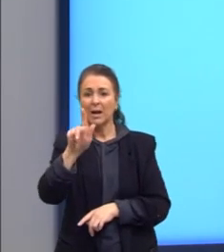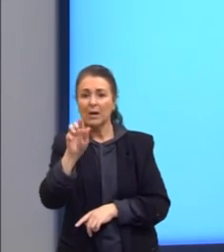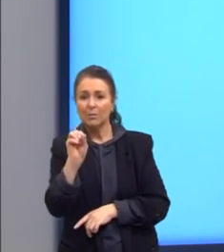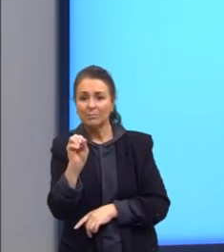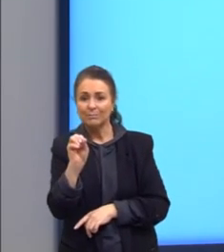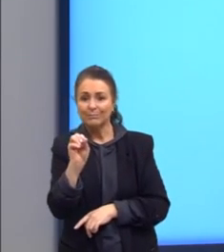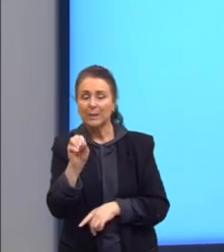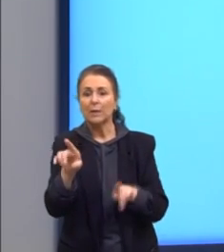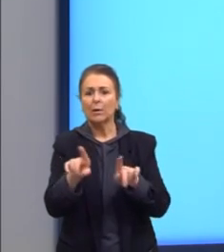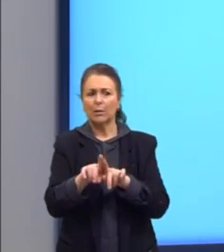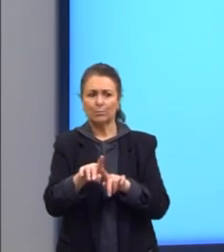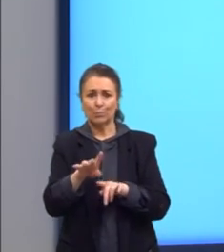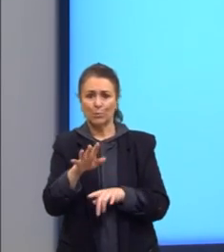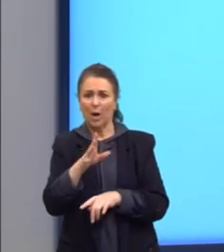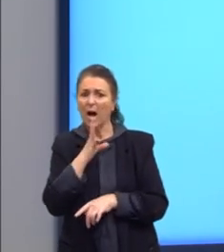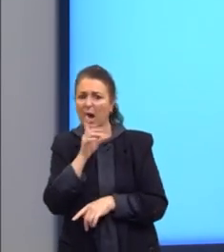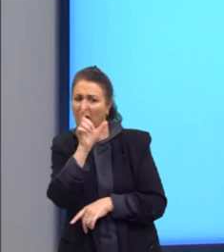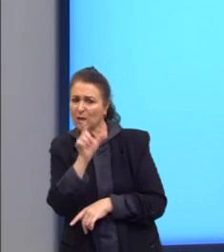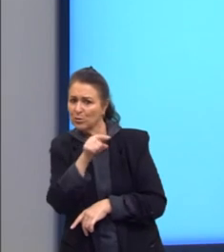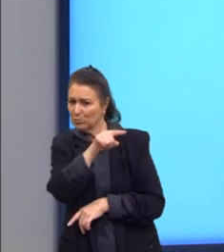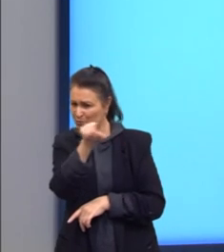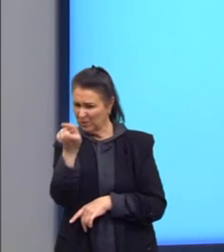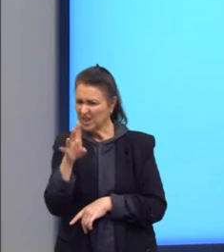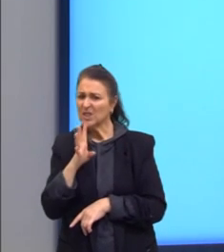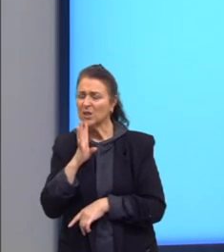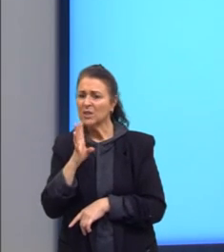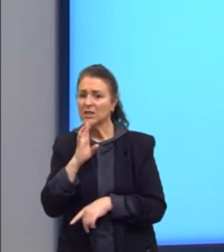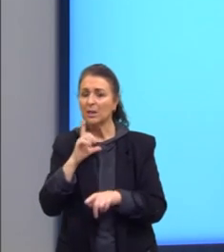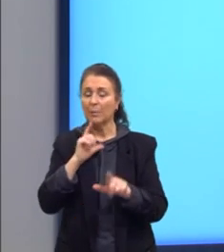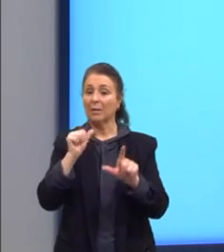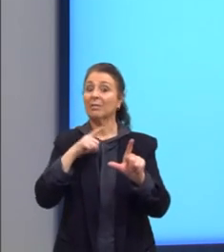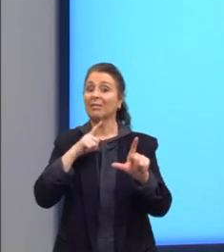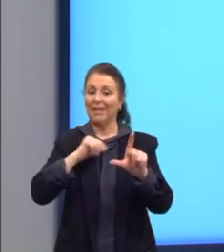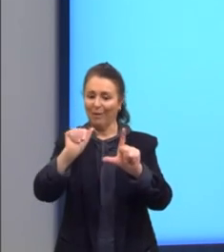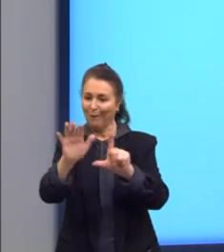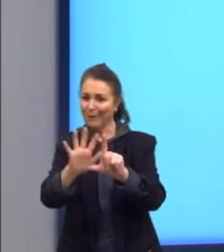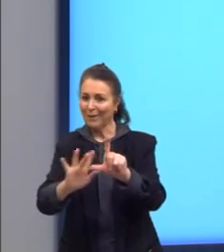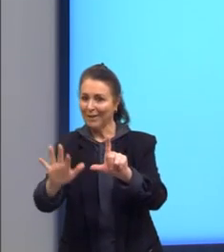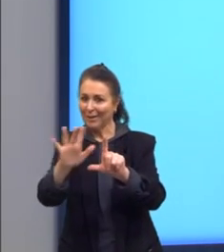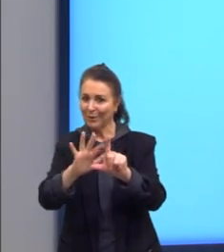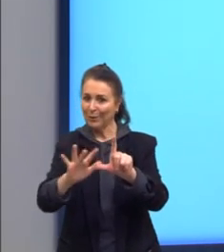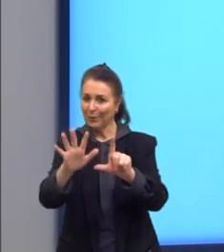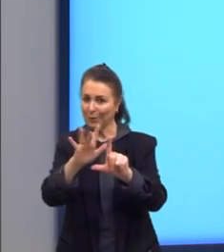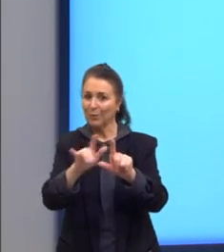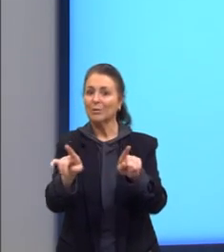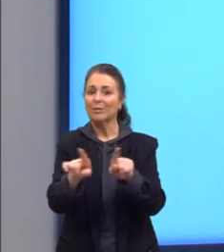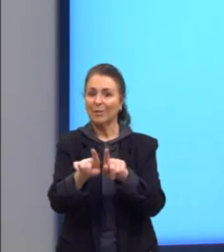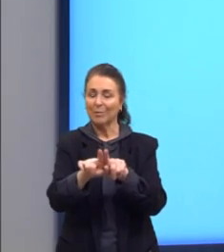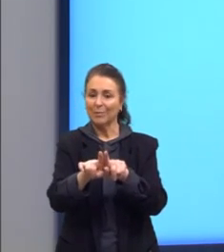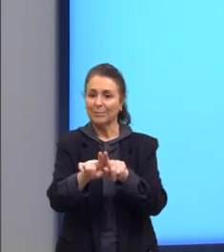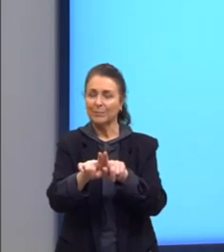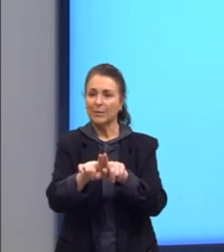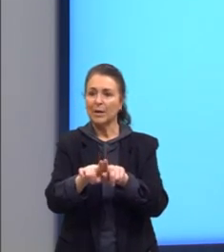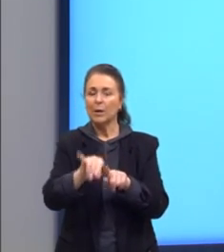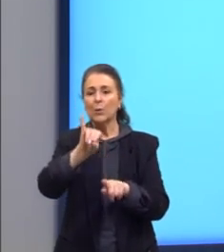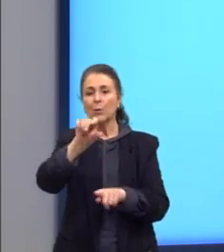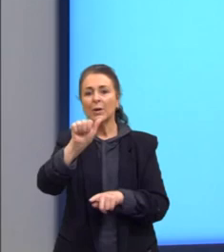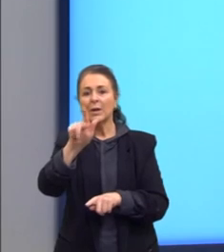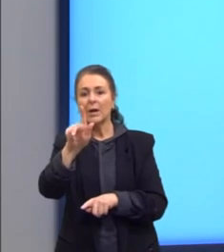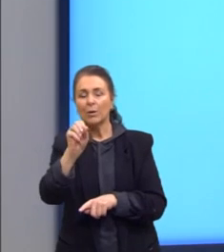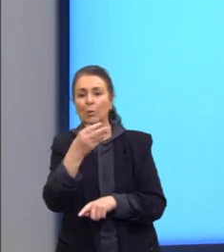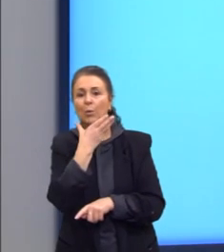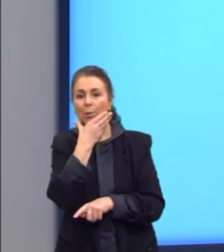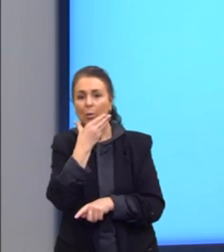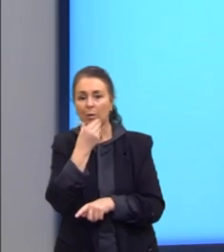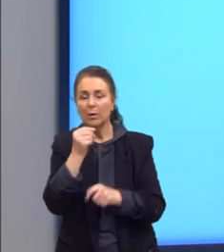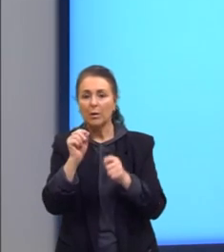que talvez muitos de vocês já conheçam também. Tem aqui o QR Code para vocês acessarem o conteúdo dele. Que o Iago faz um